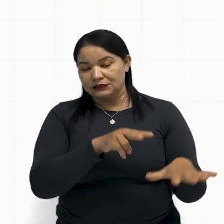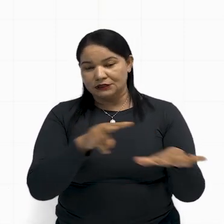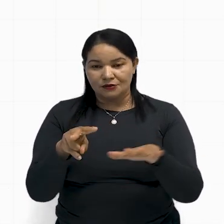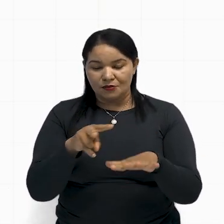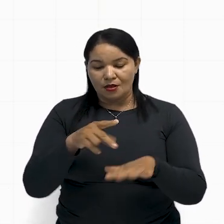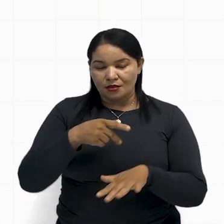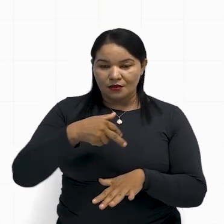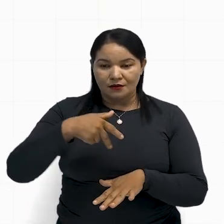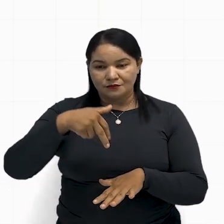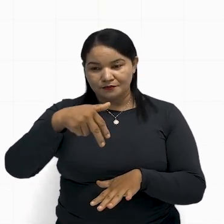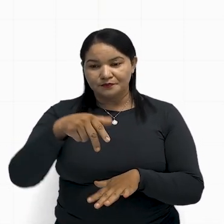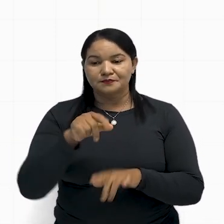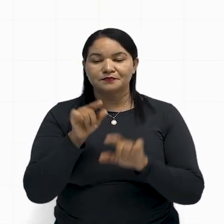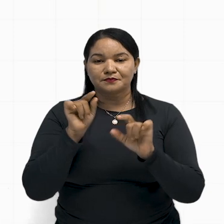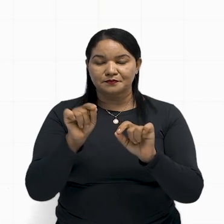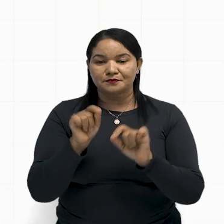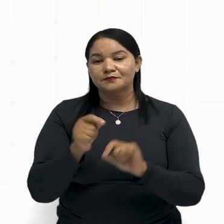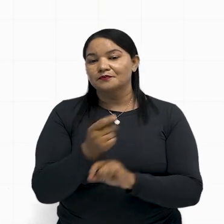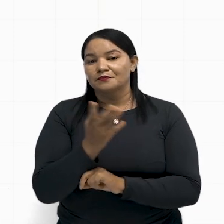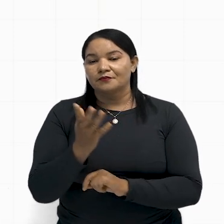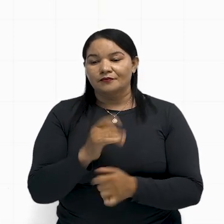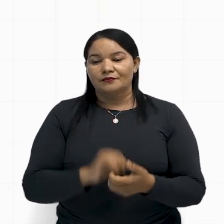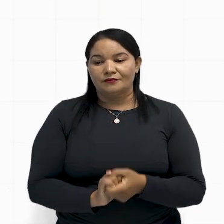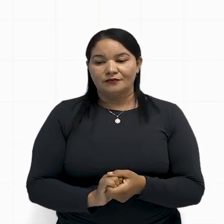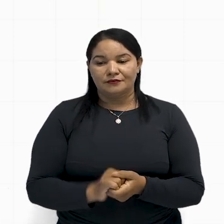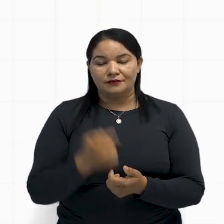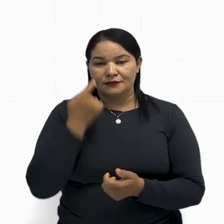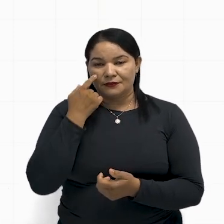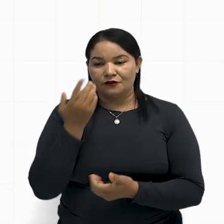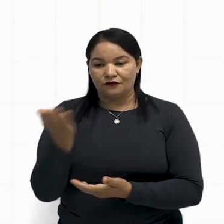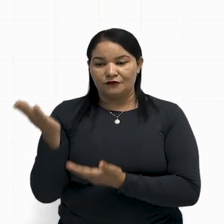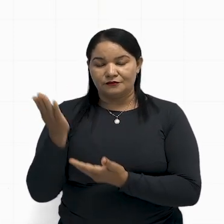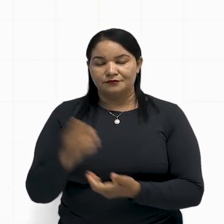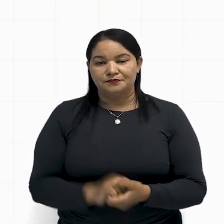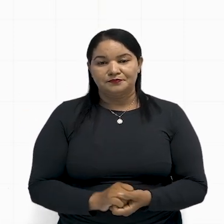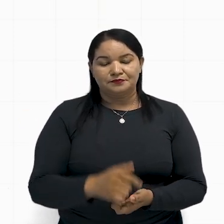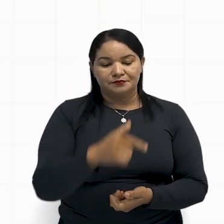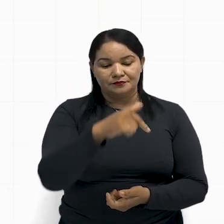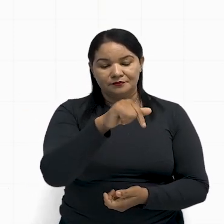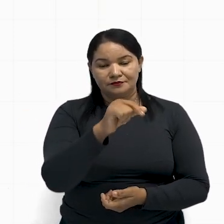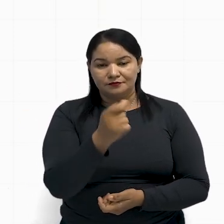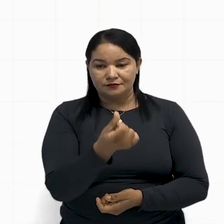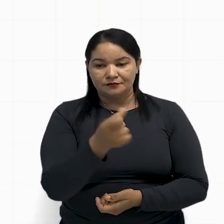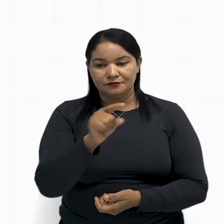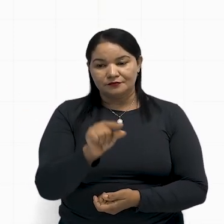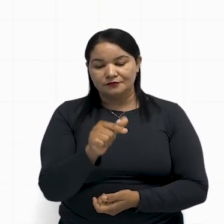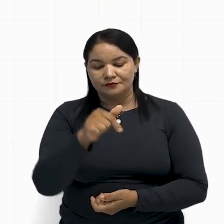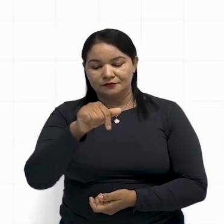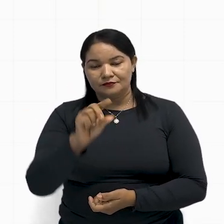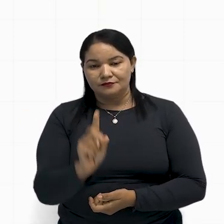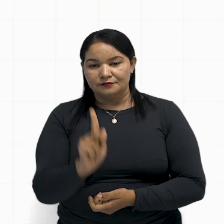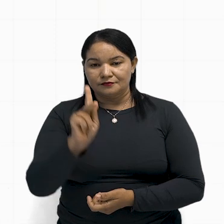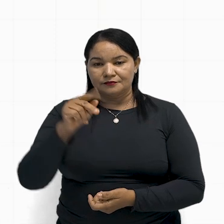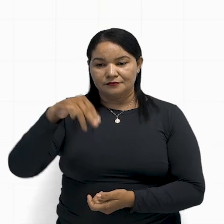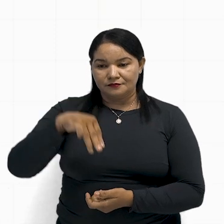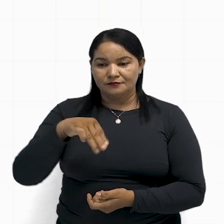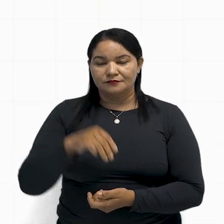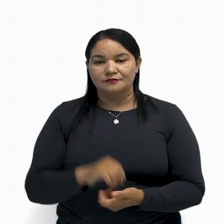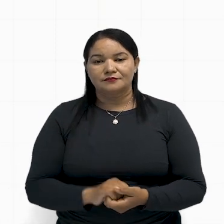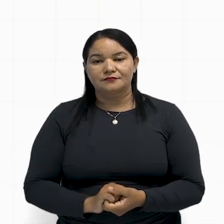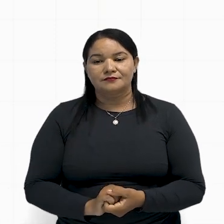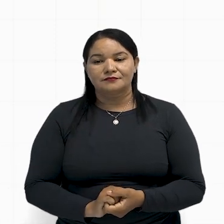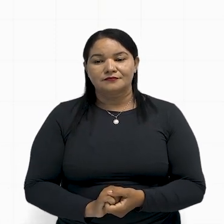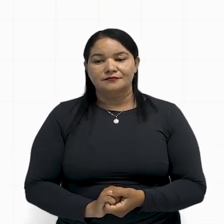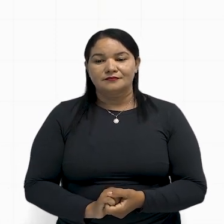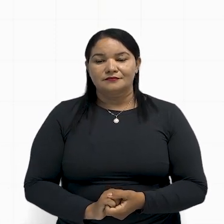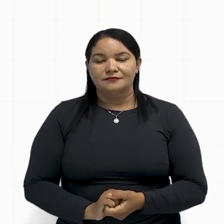Que dá 76,7 km Tudo bem? Ó, 39,2